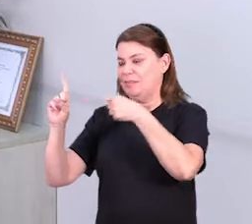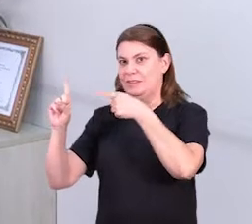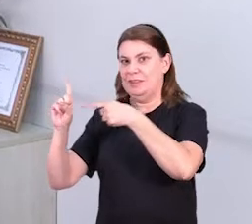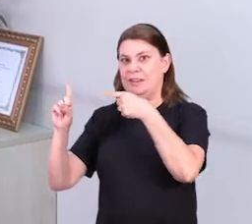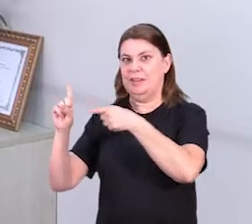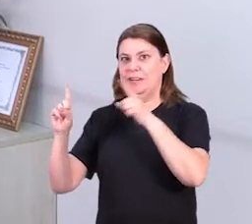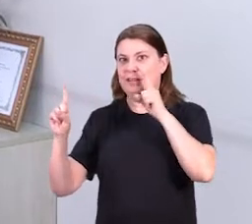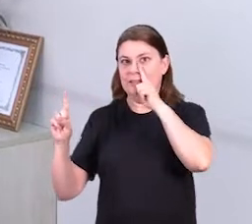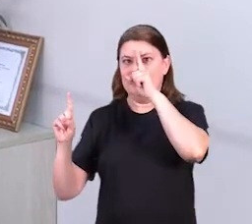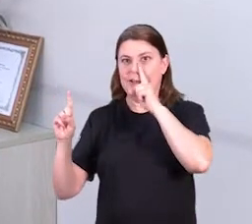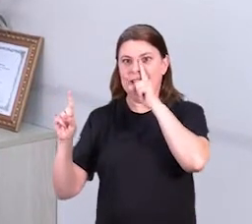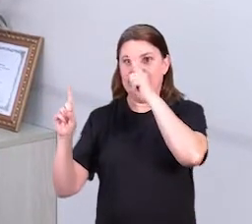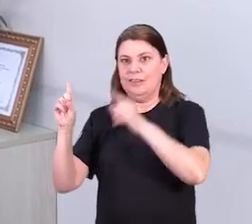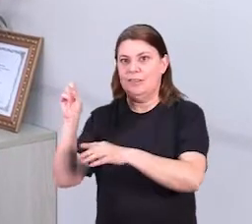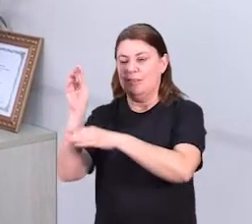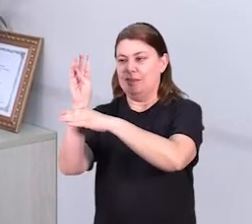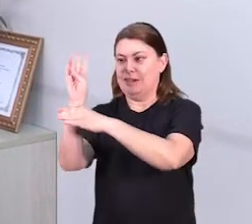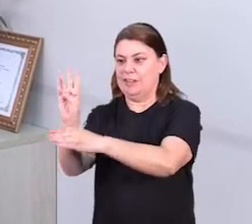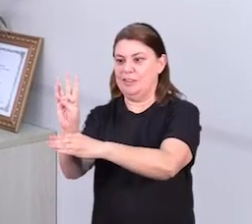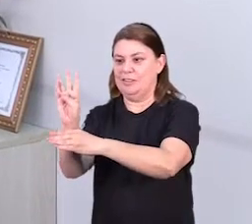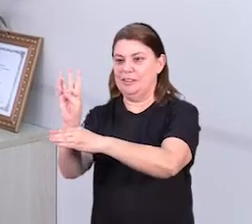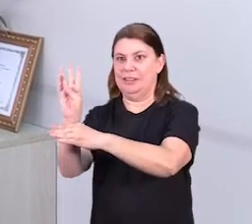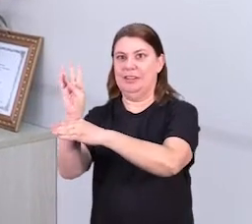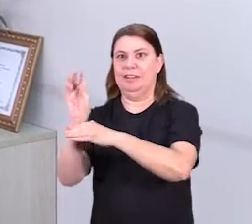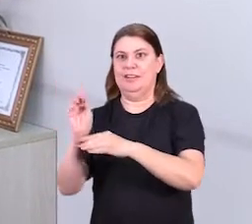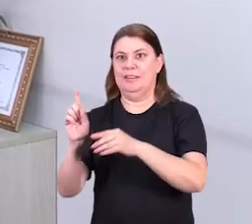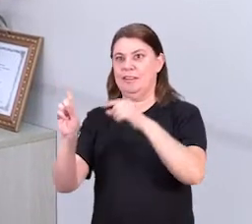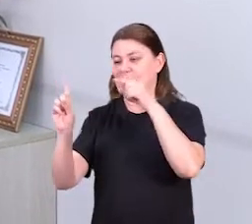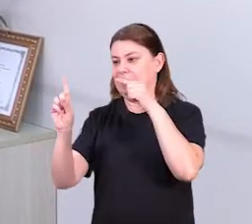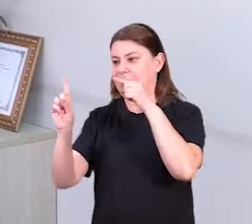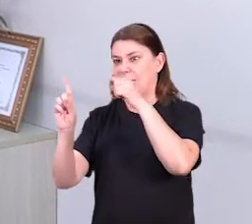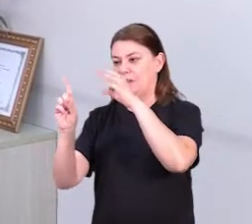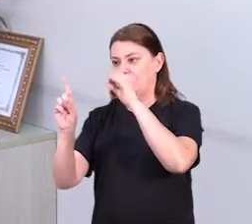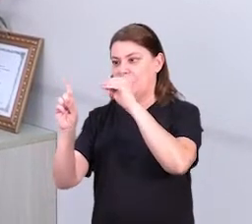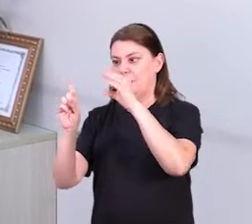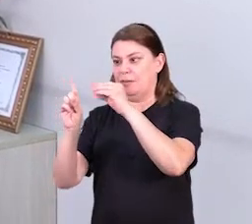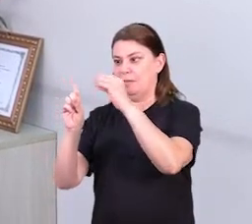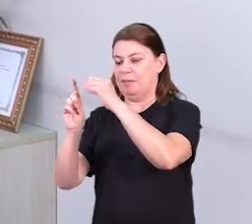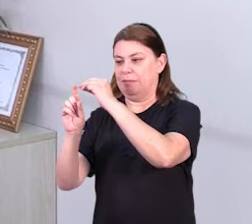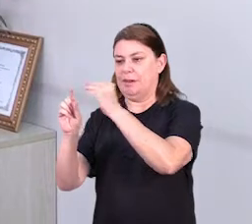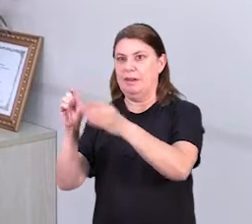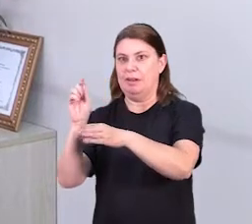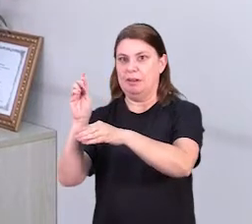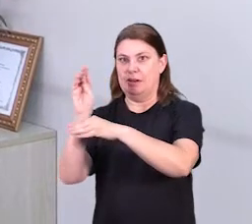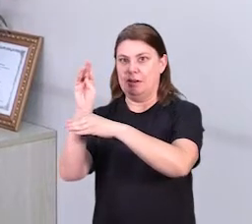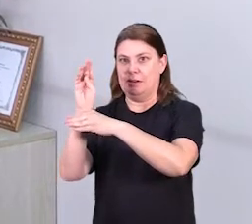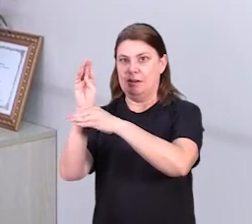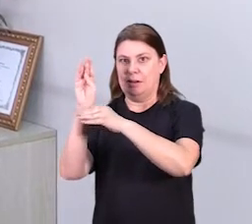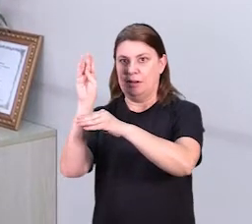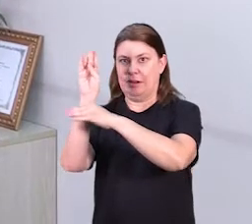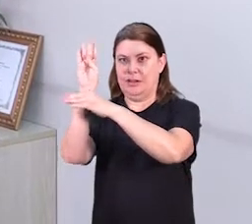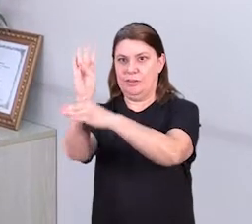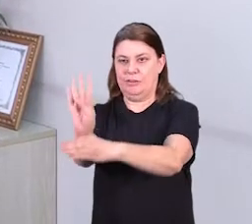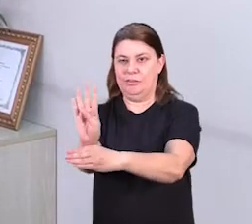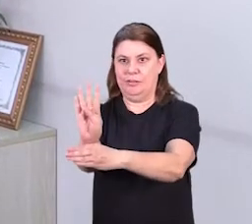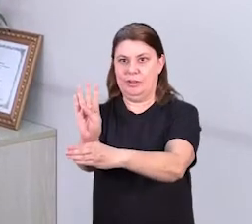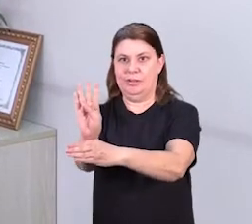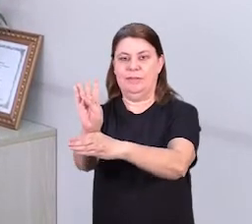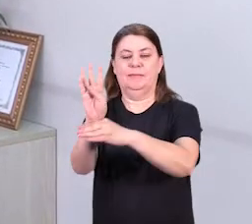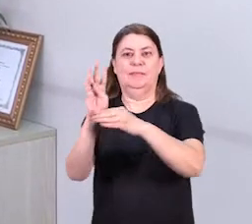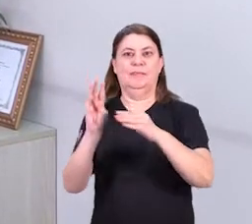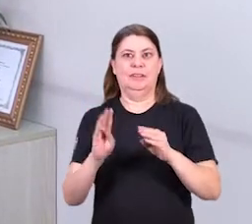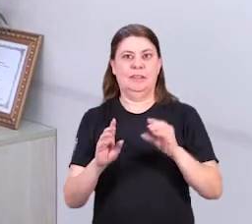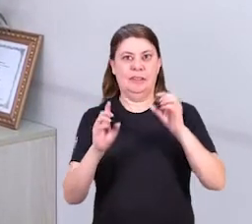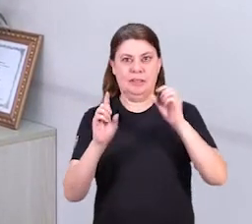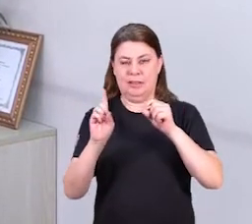de risco, quando são assediadas e nesse momento buscarem auxílios na dependência desses lugares. A